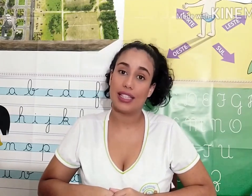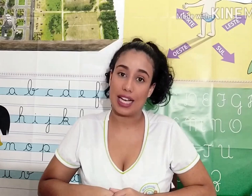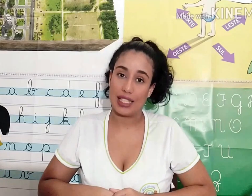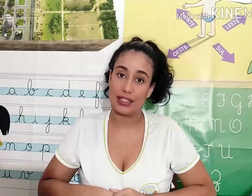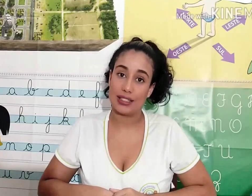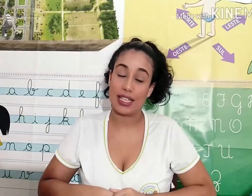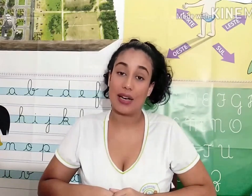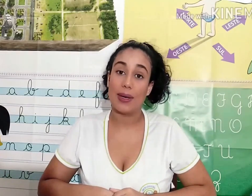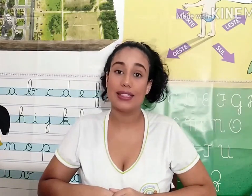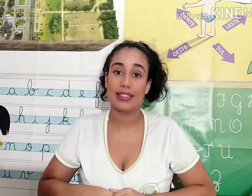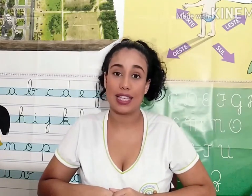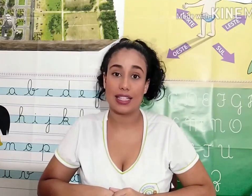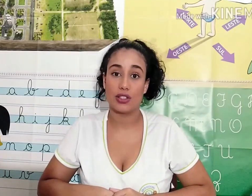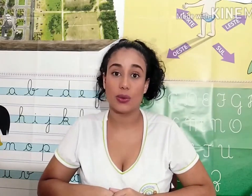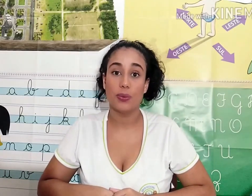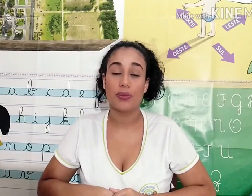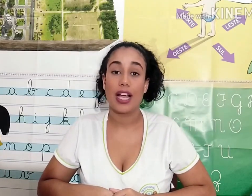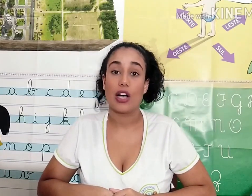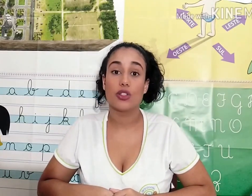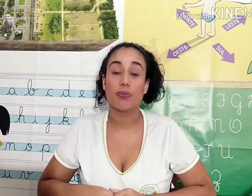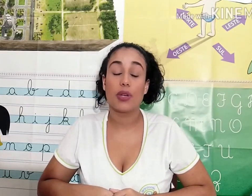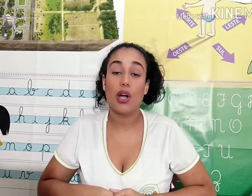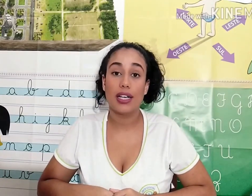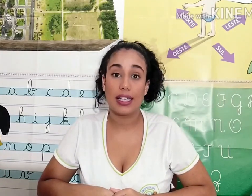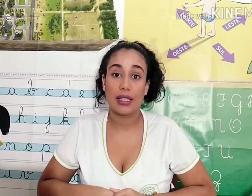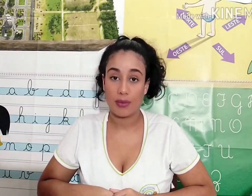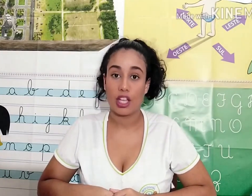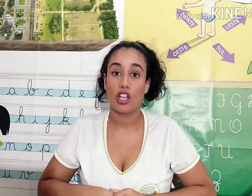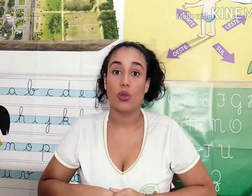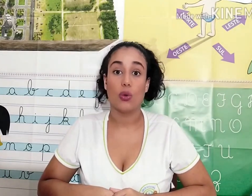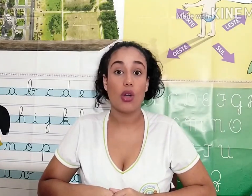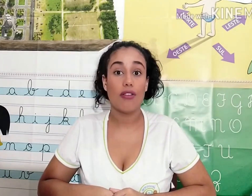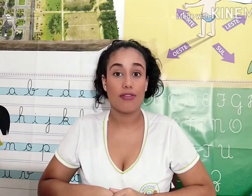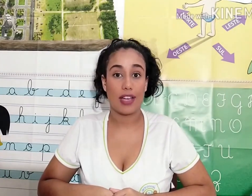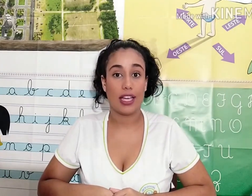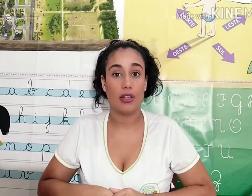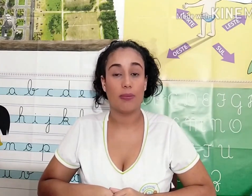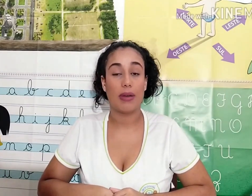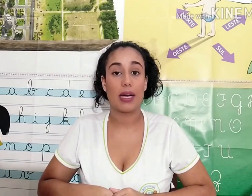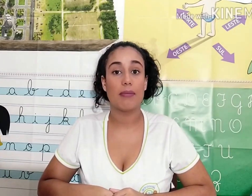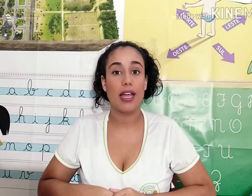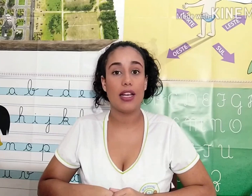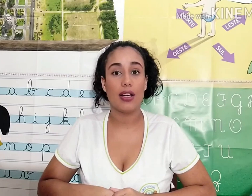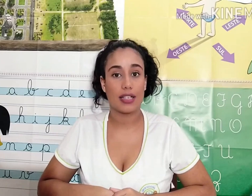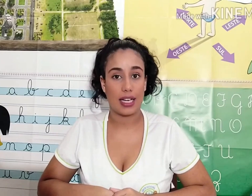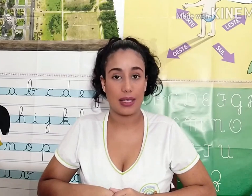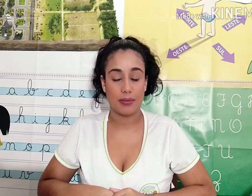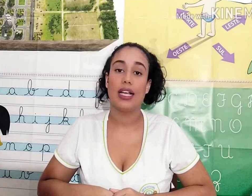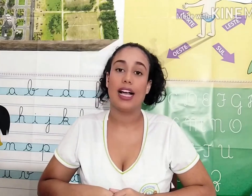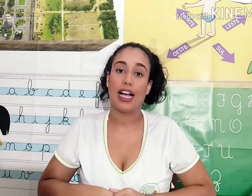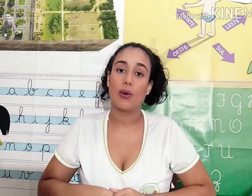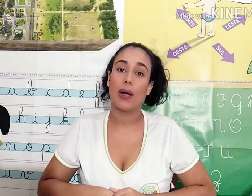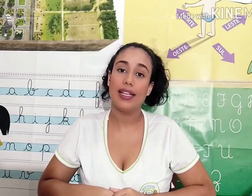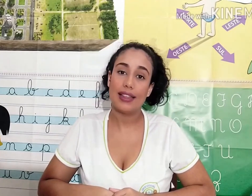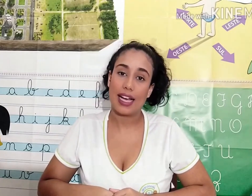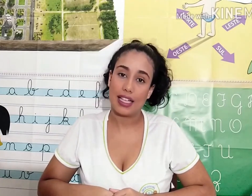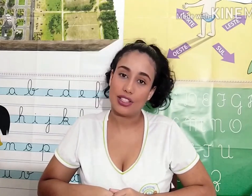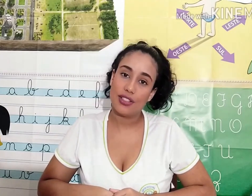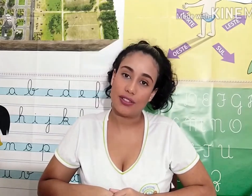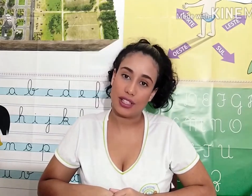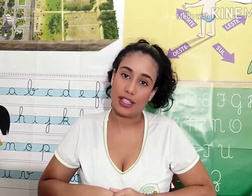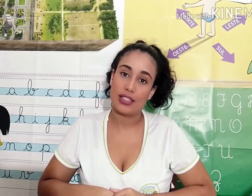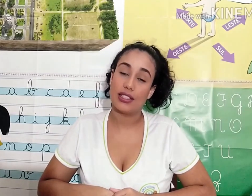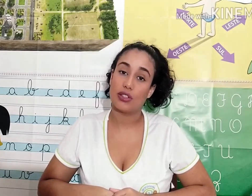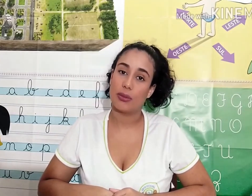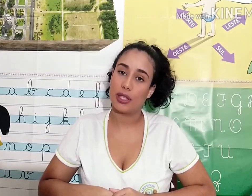comunidades ao acesso aos programas do governo para melhorar a qualidade